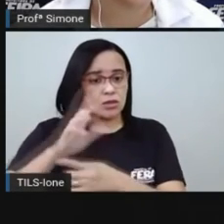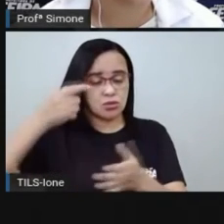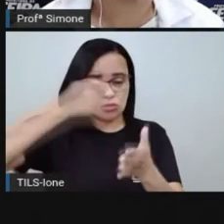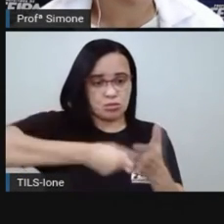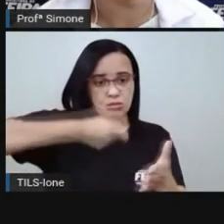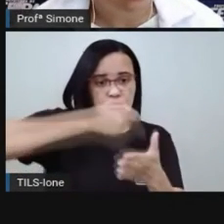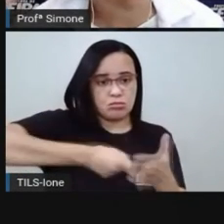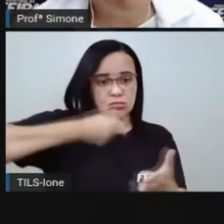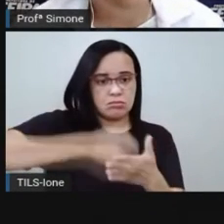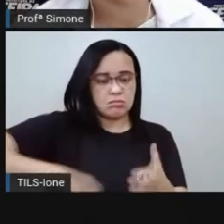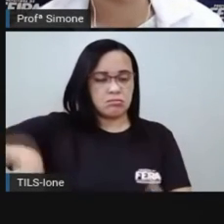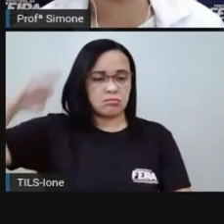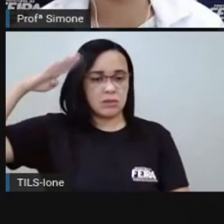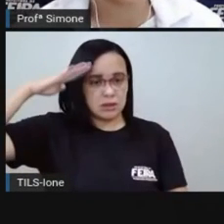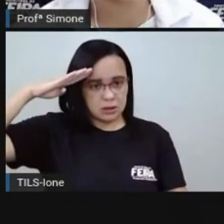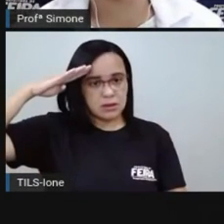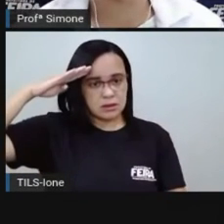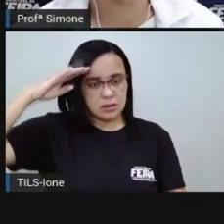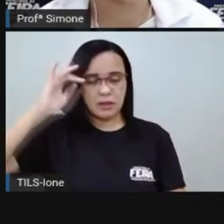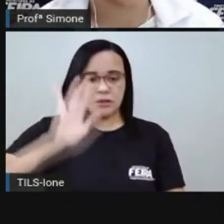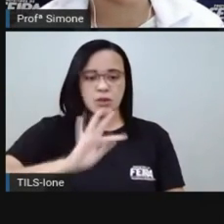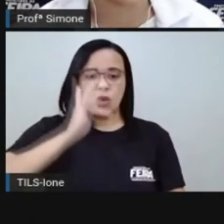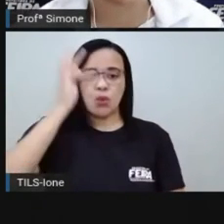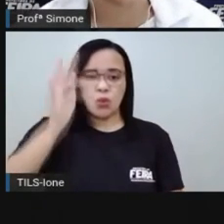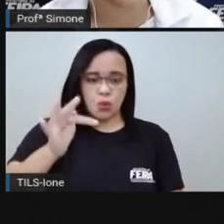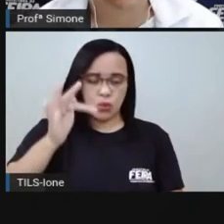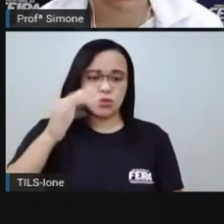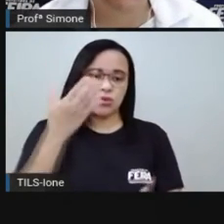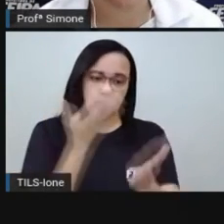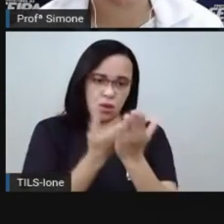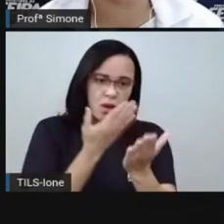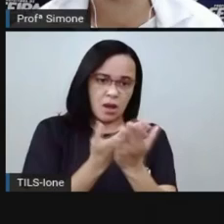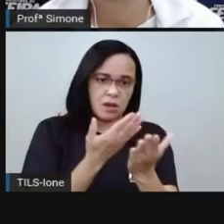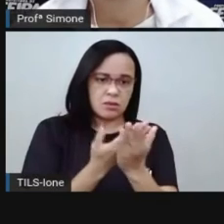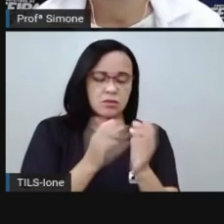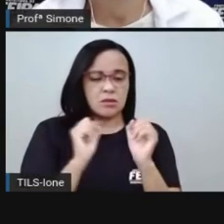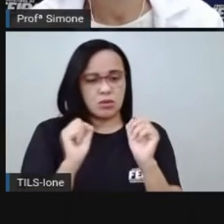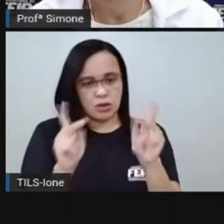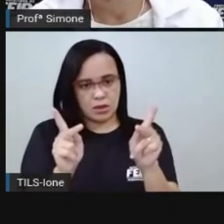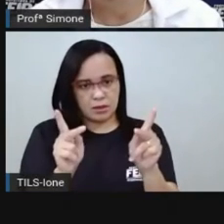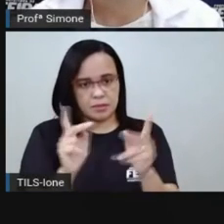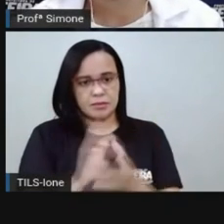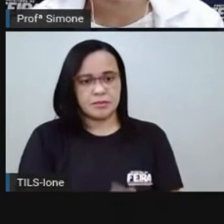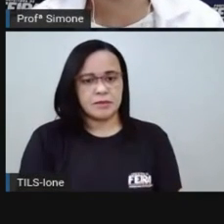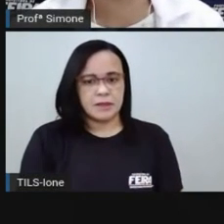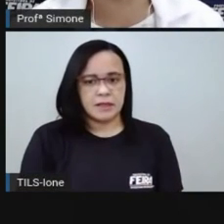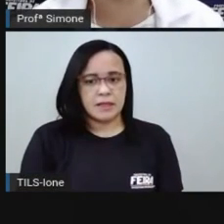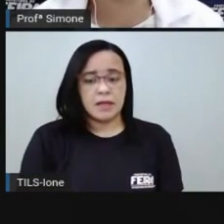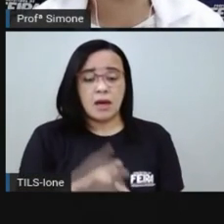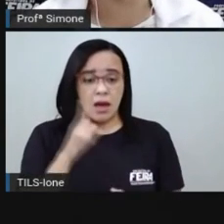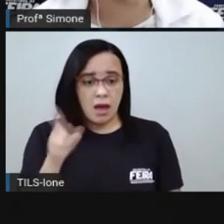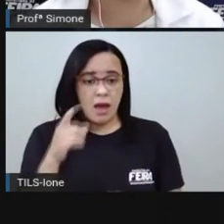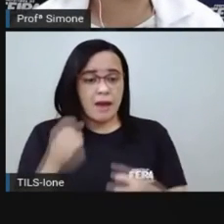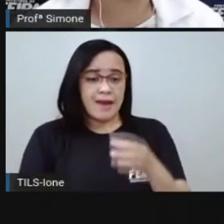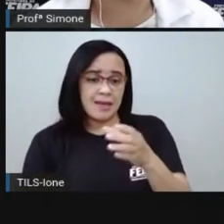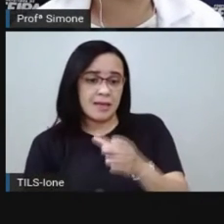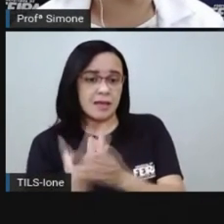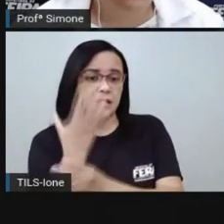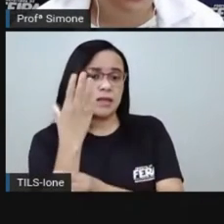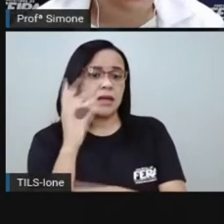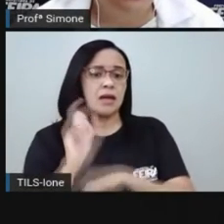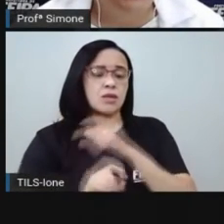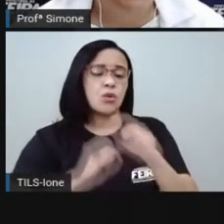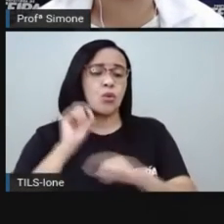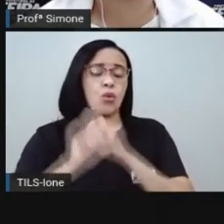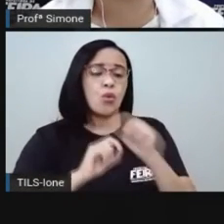militar algo que a gente vai ver melhor em outras aulas certo? é criado no governo do João